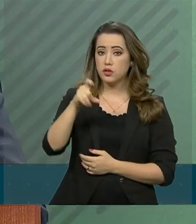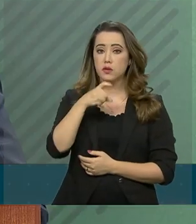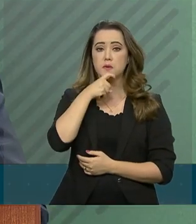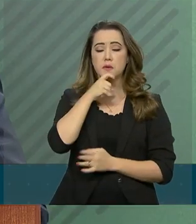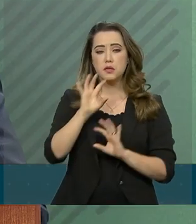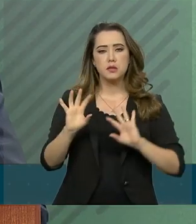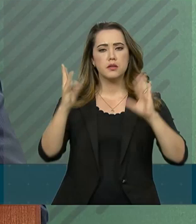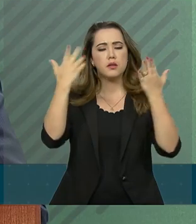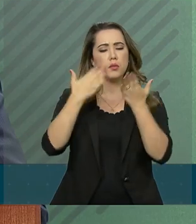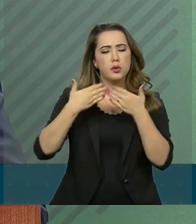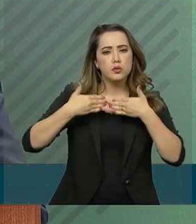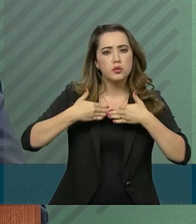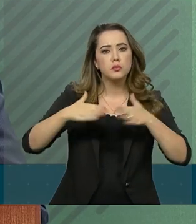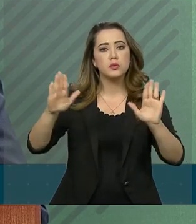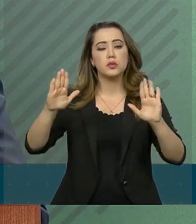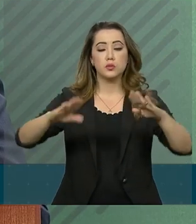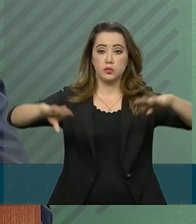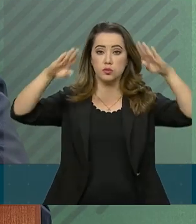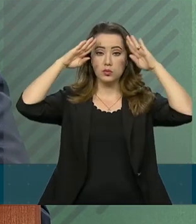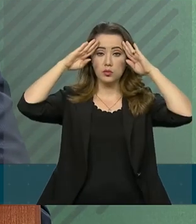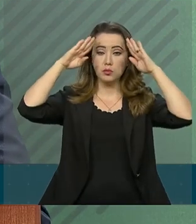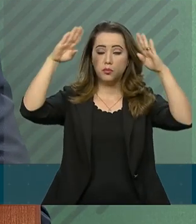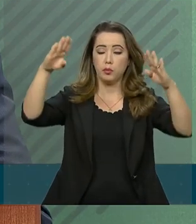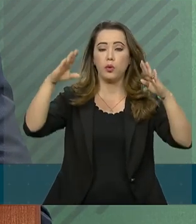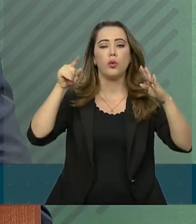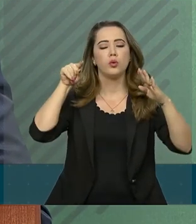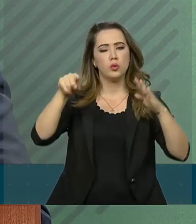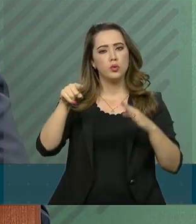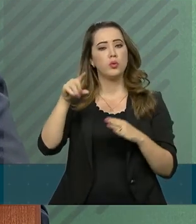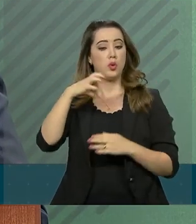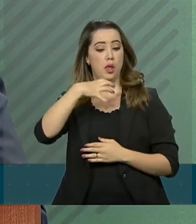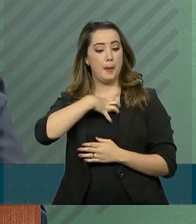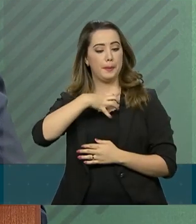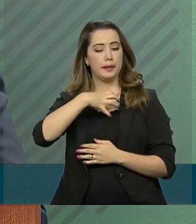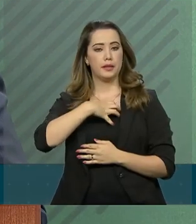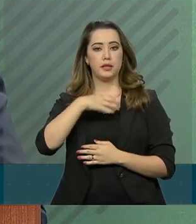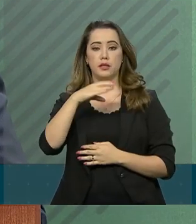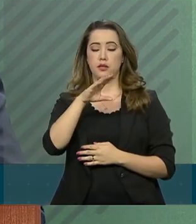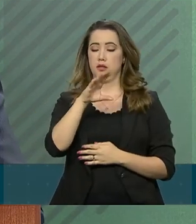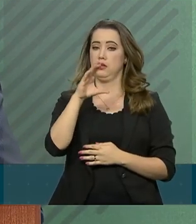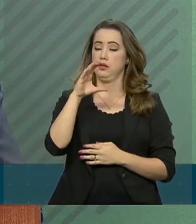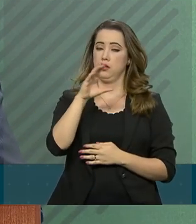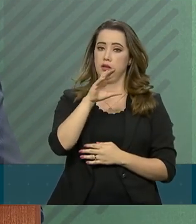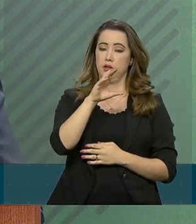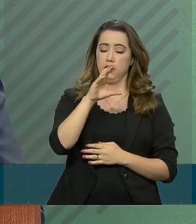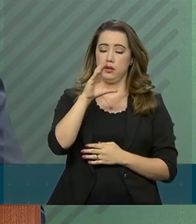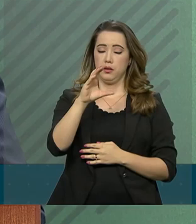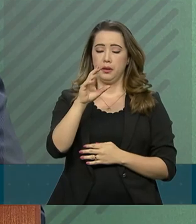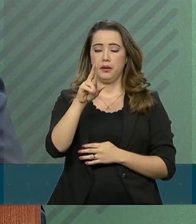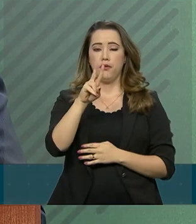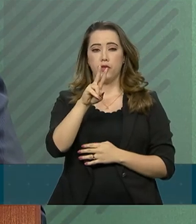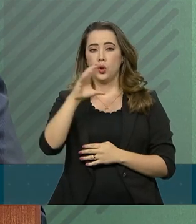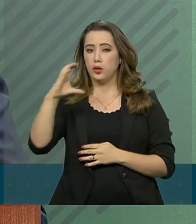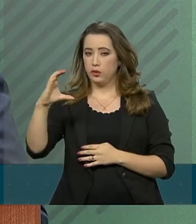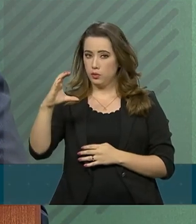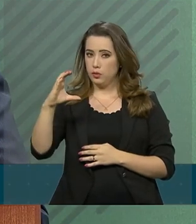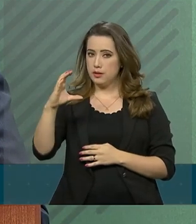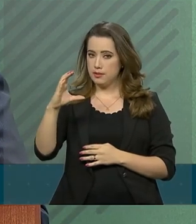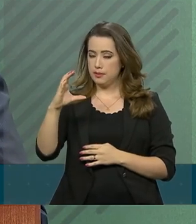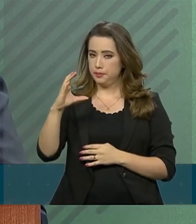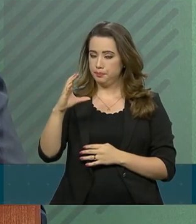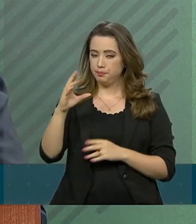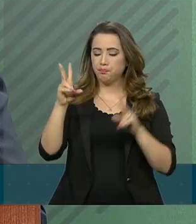de inauguração do aeroporto Glauber Rocha, Vitória da Conquista, Bahia. Abro aspas,